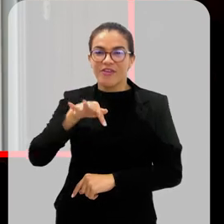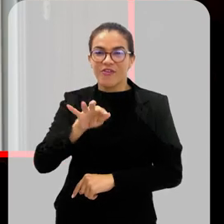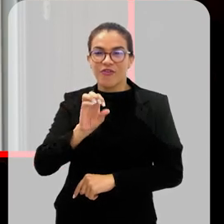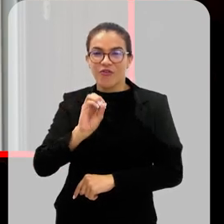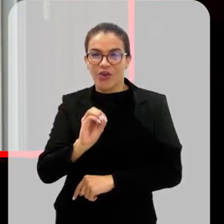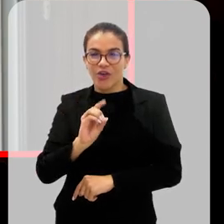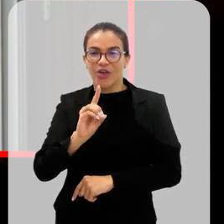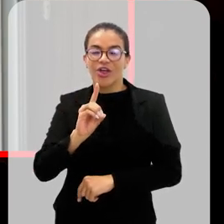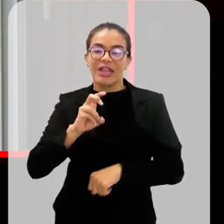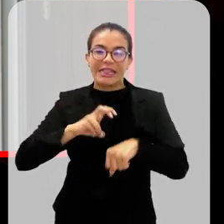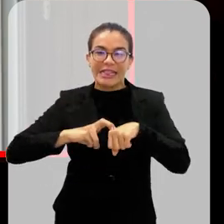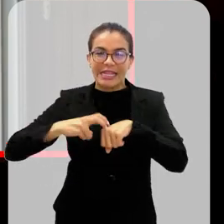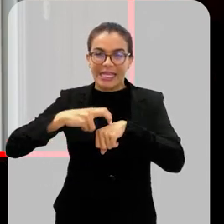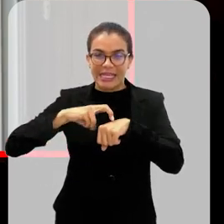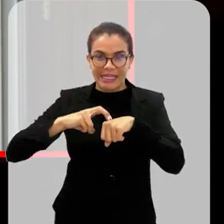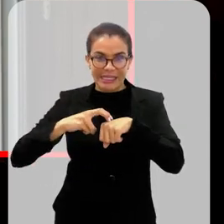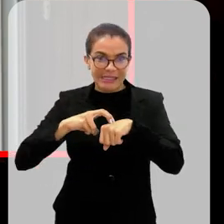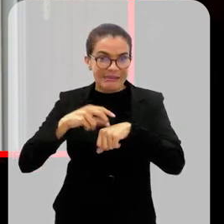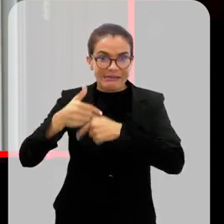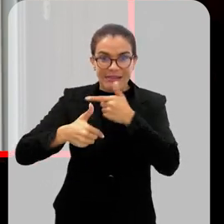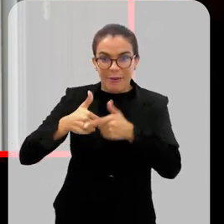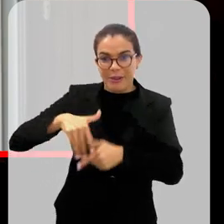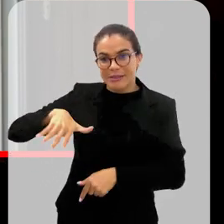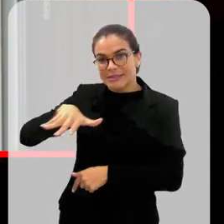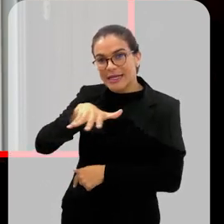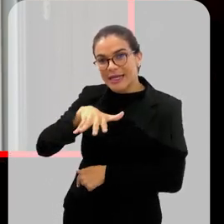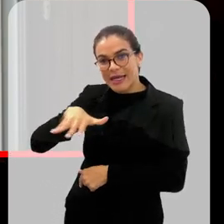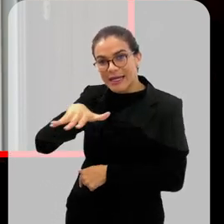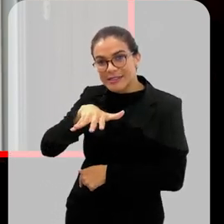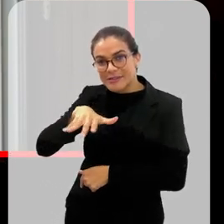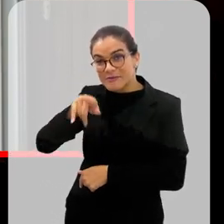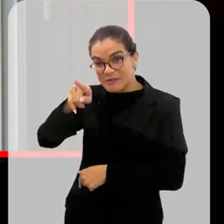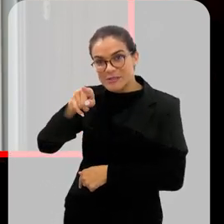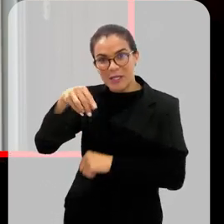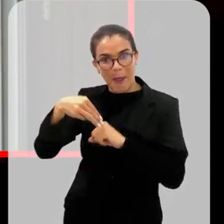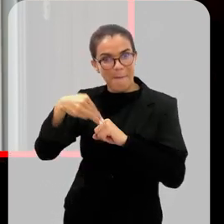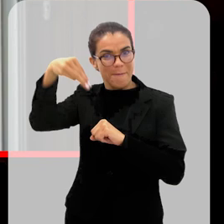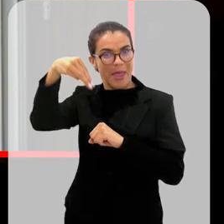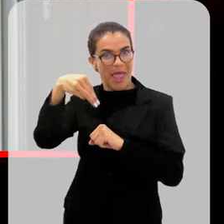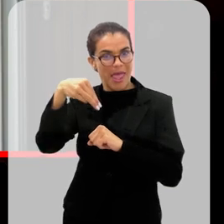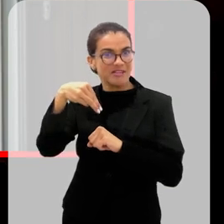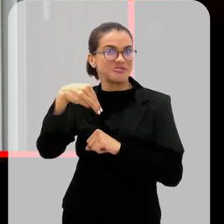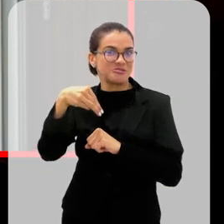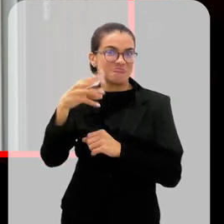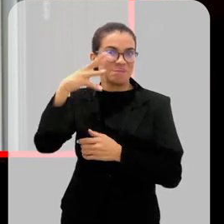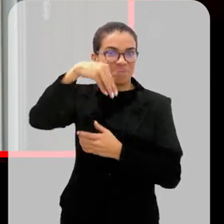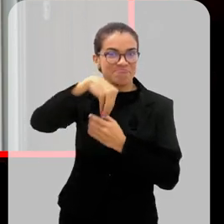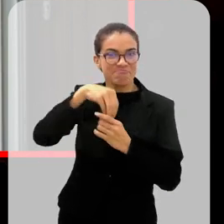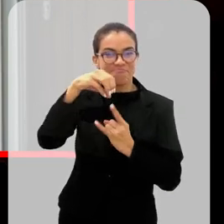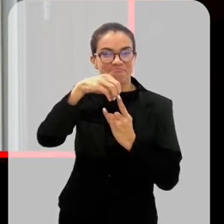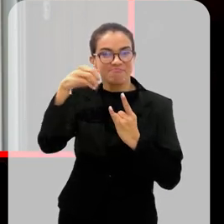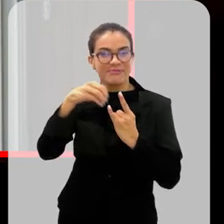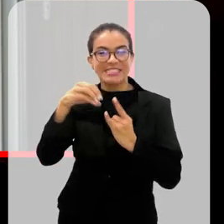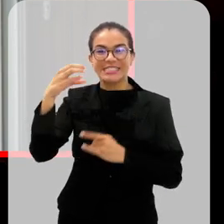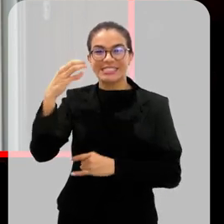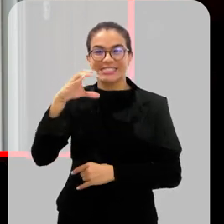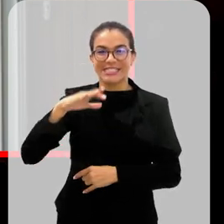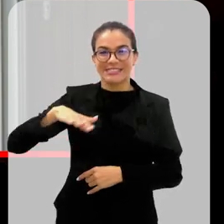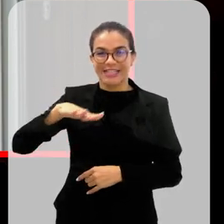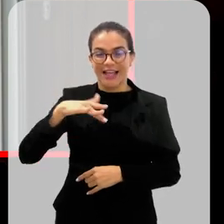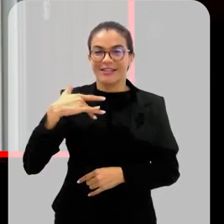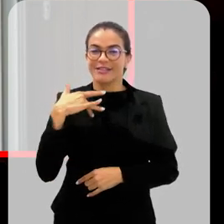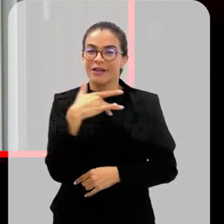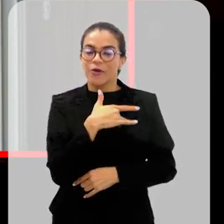tua experiência trabalhando nessa área em que você é mestre pela Fiocruz, de ciências da